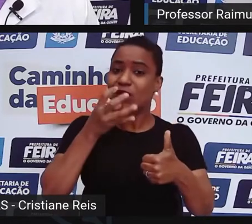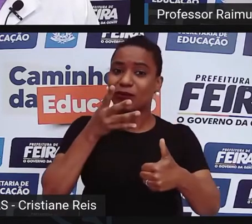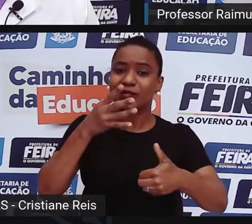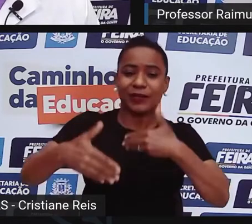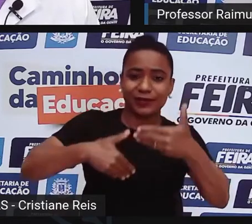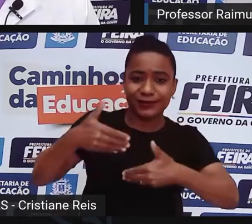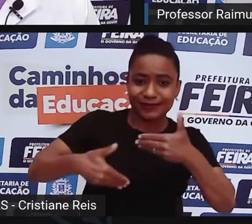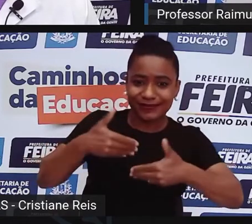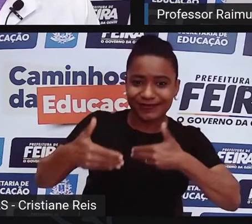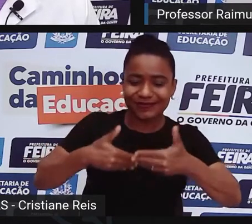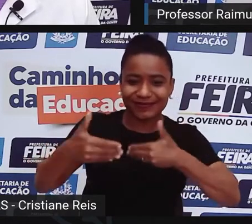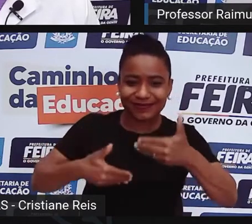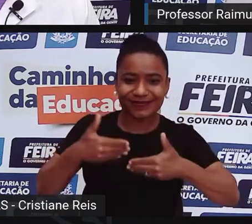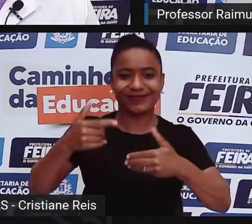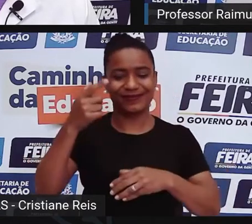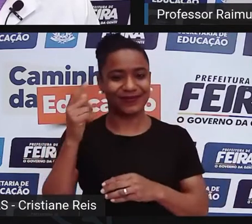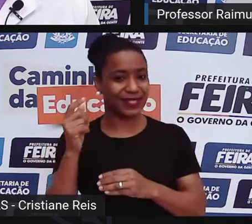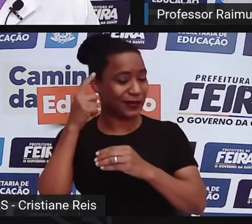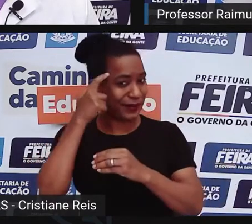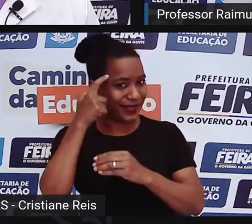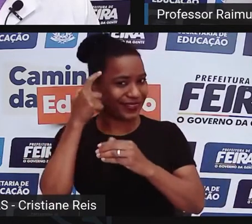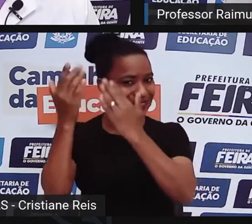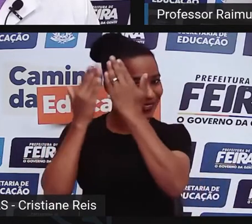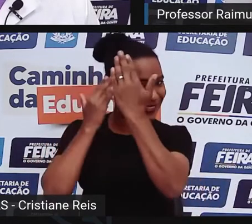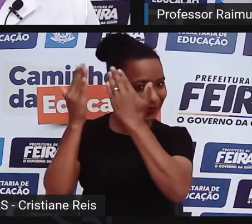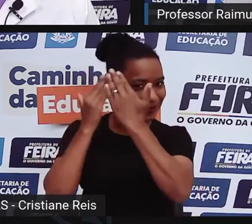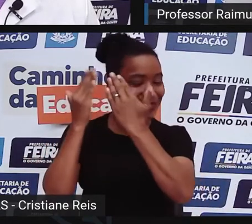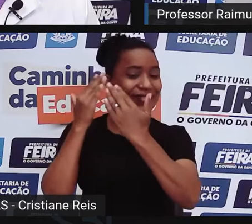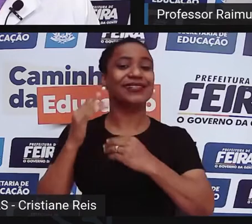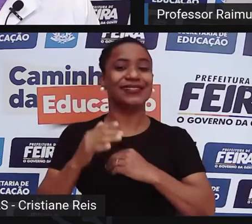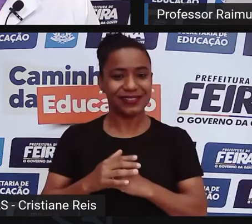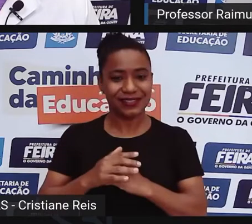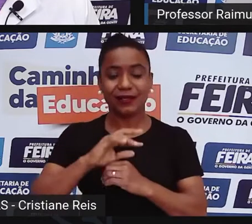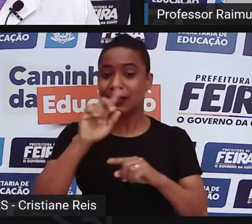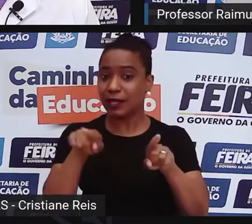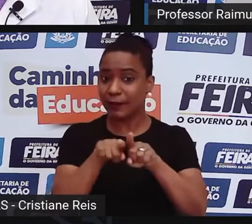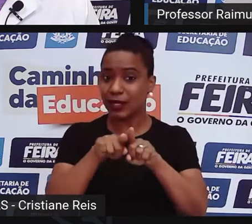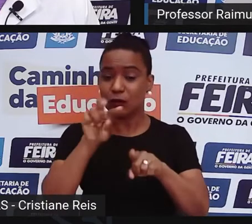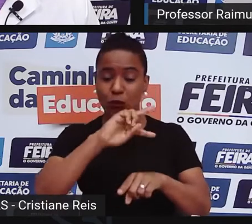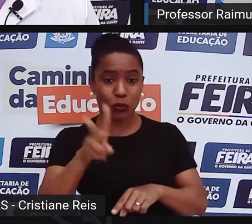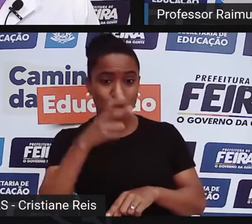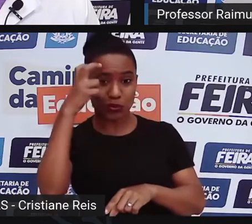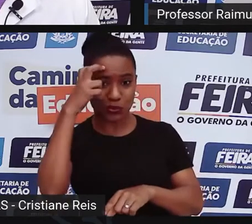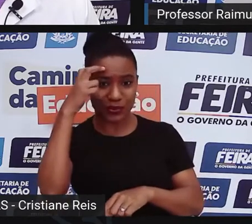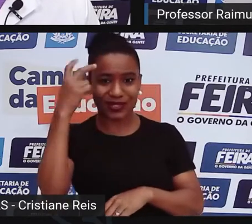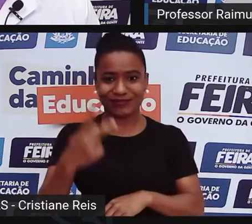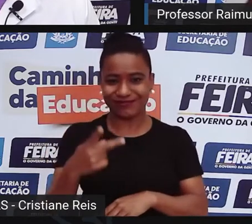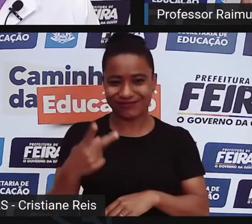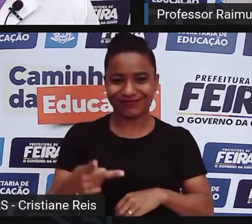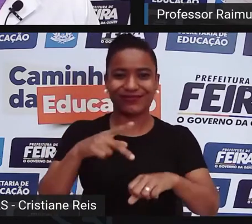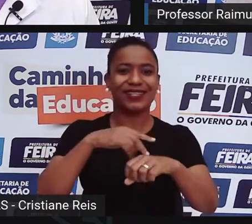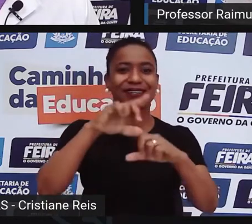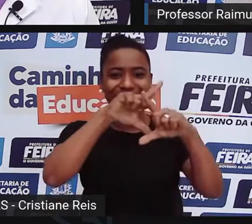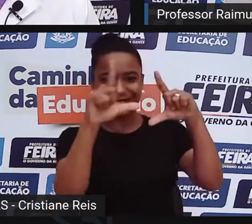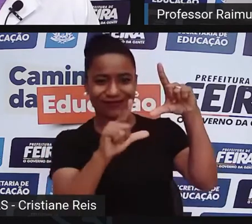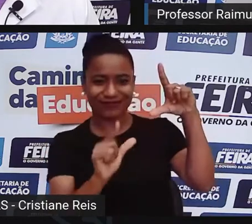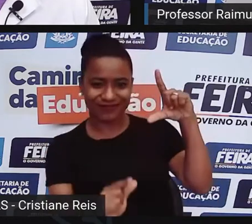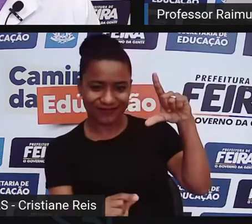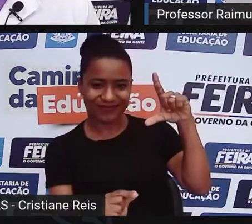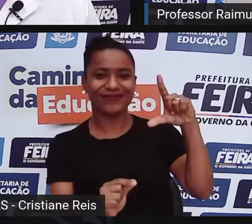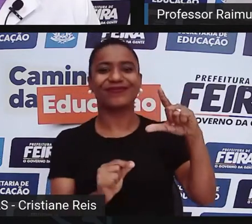e como uma resistência da nossa cultura afro-brasileira. Então, fico muito honrado